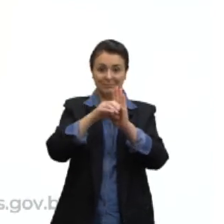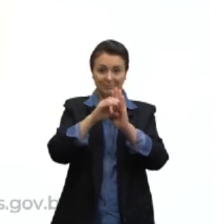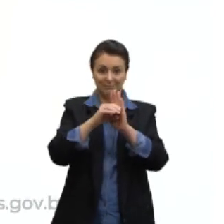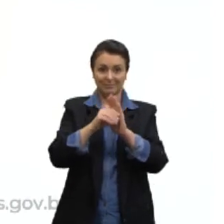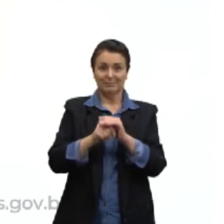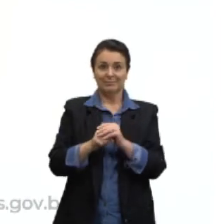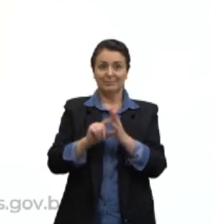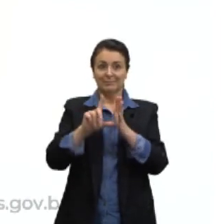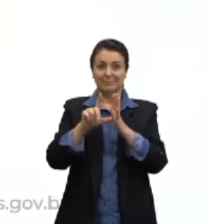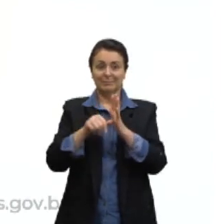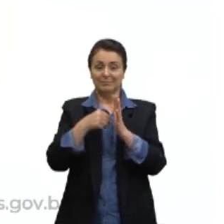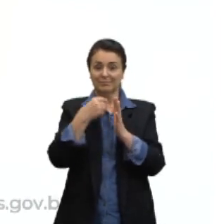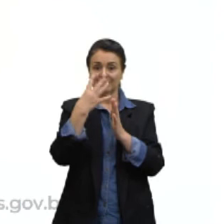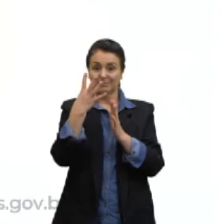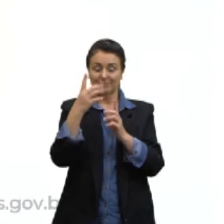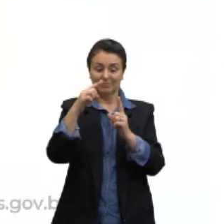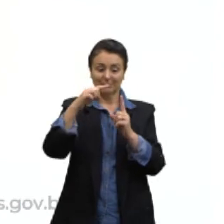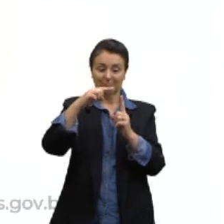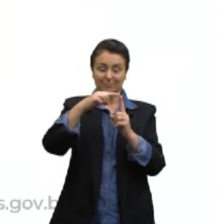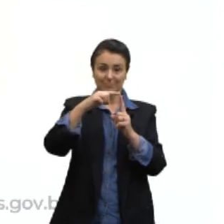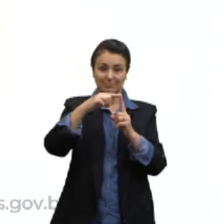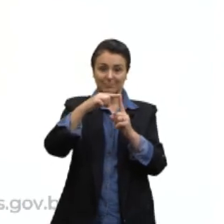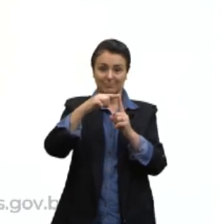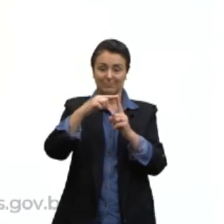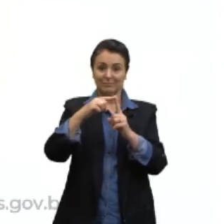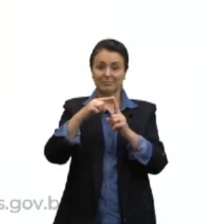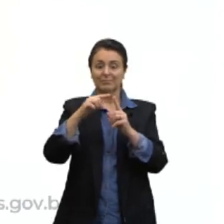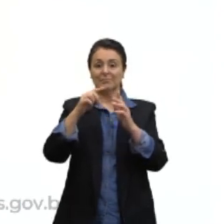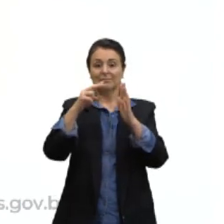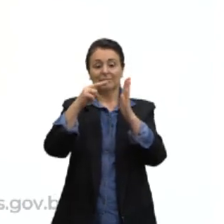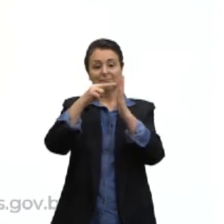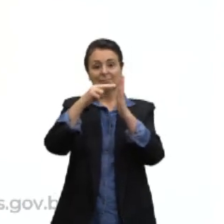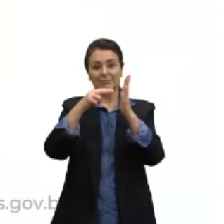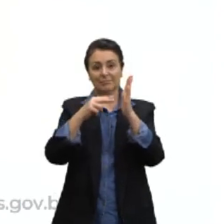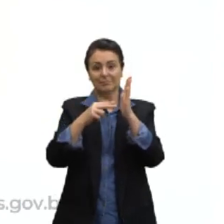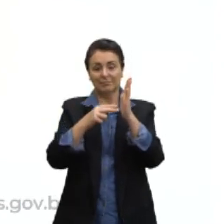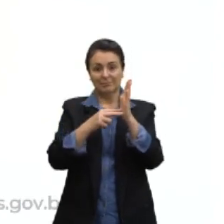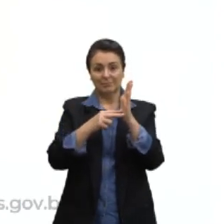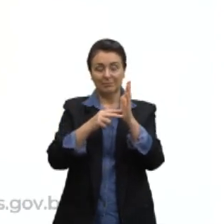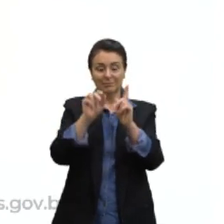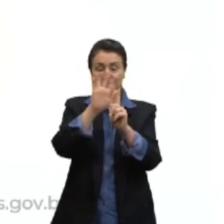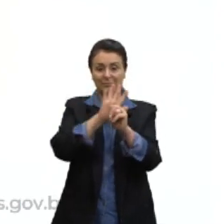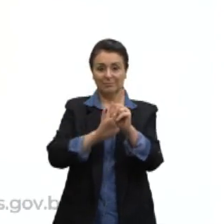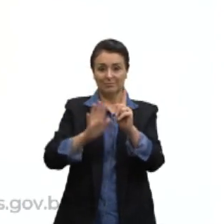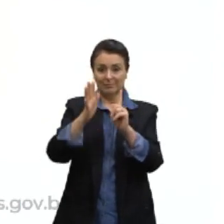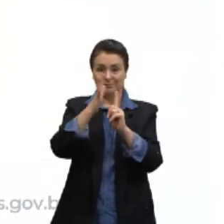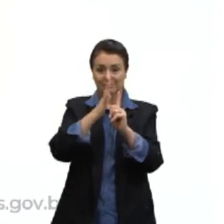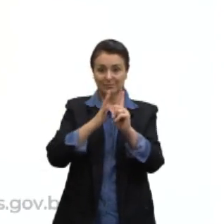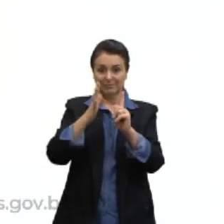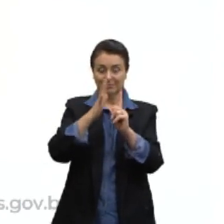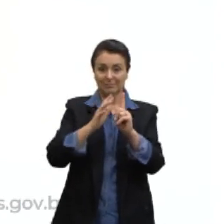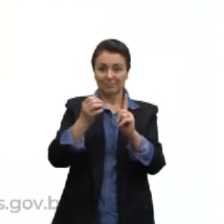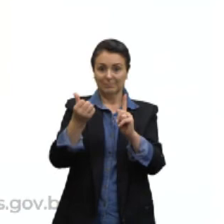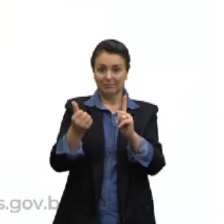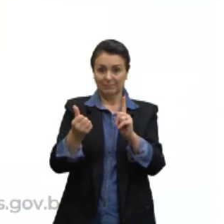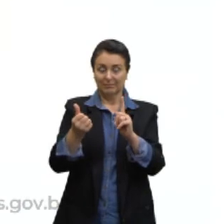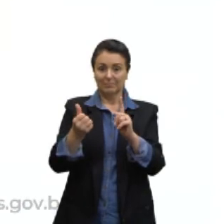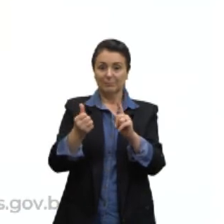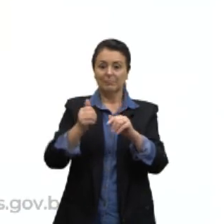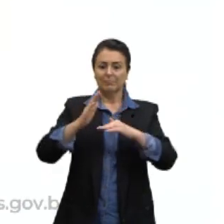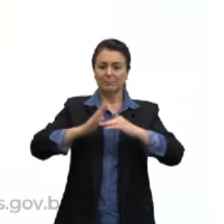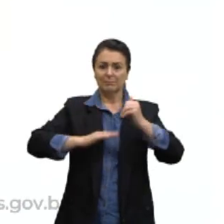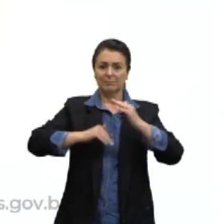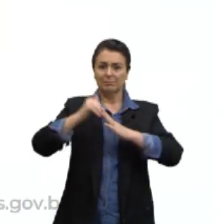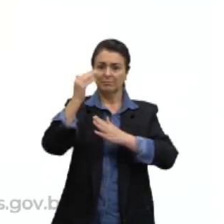quatro dos vértices de um cubo de aresta seis, construído com madeira maciça, foram